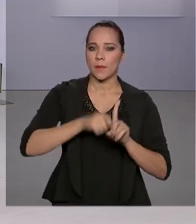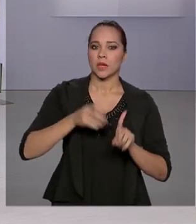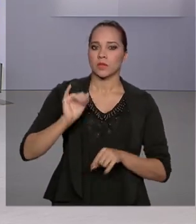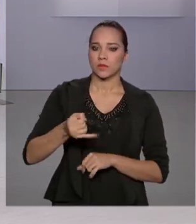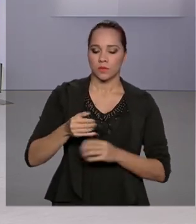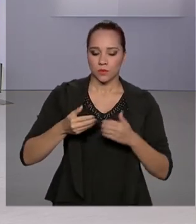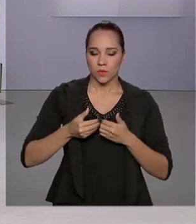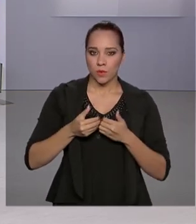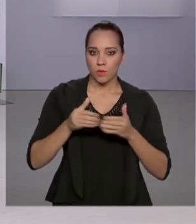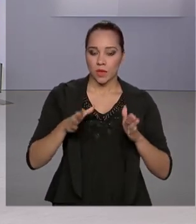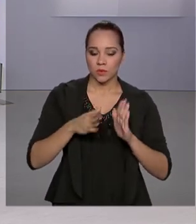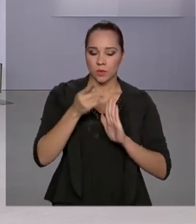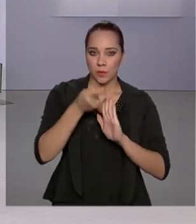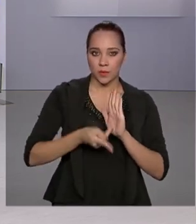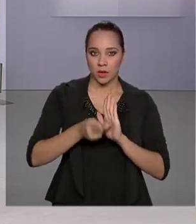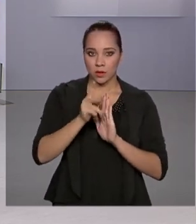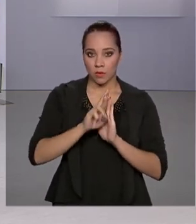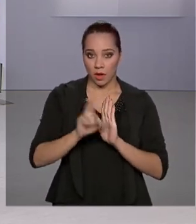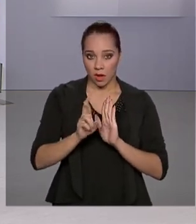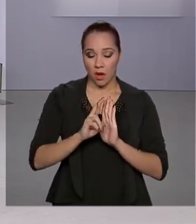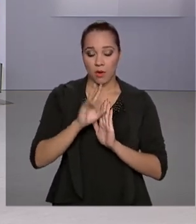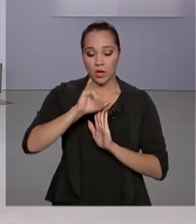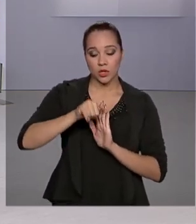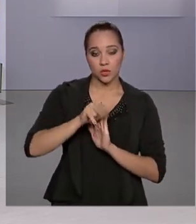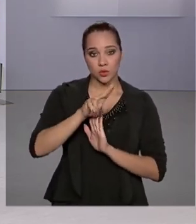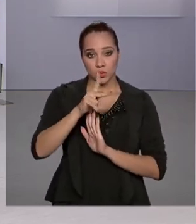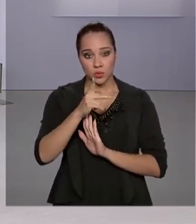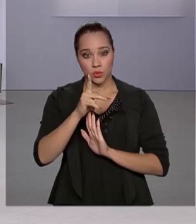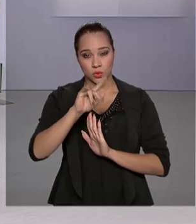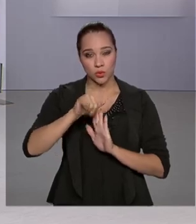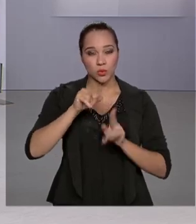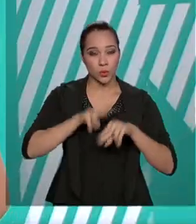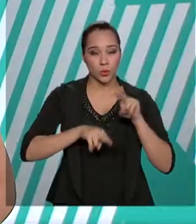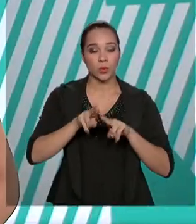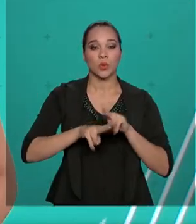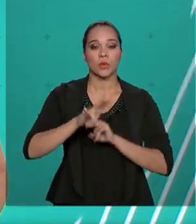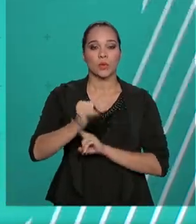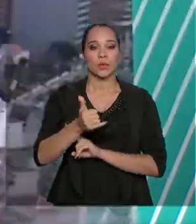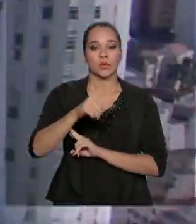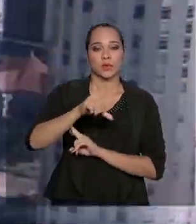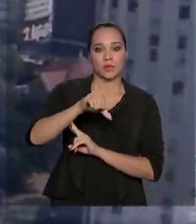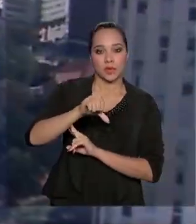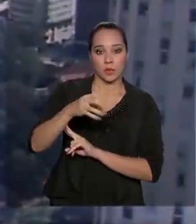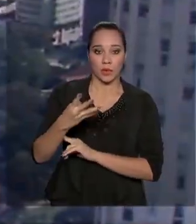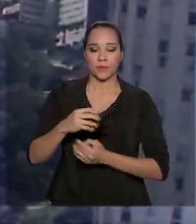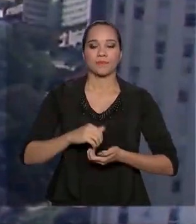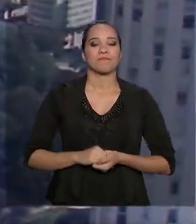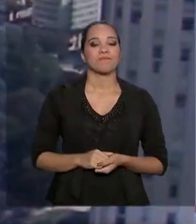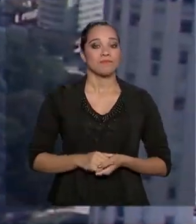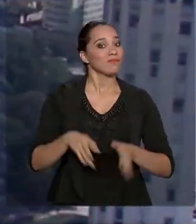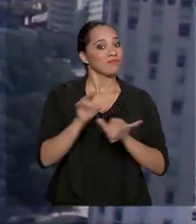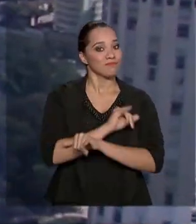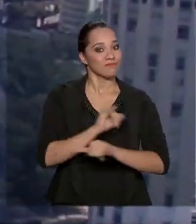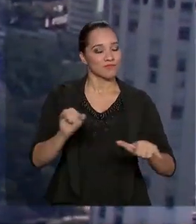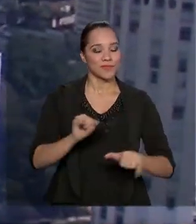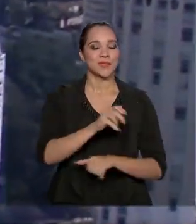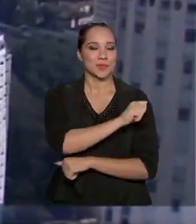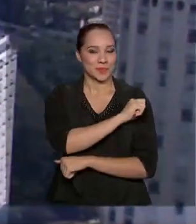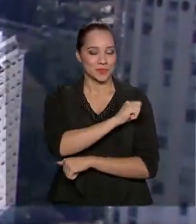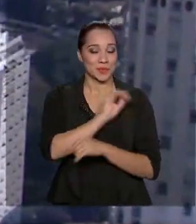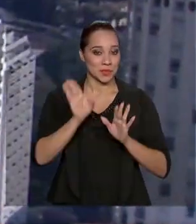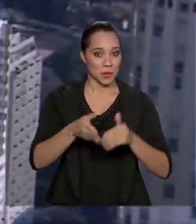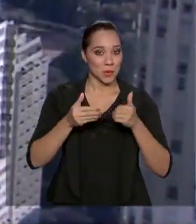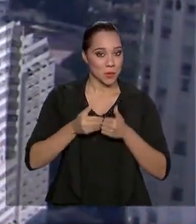desde o início do Plano Real, em julho de 1994. E uma notícia para os estudantes. Já